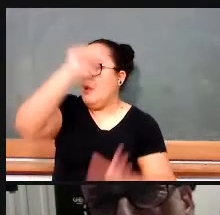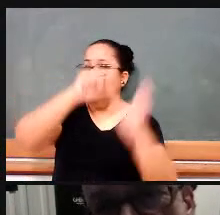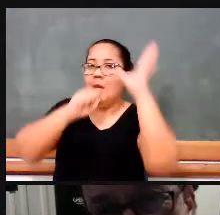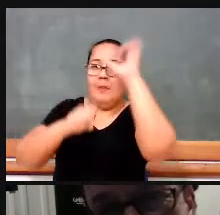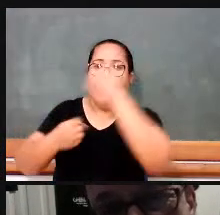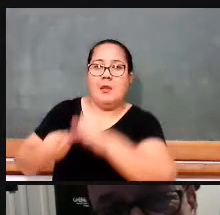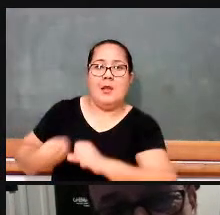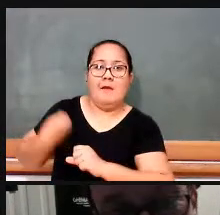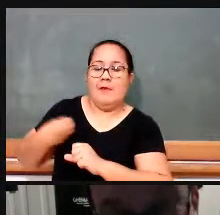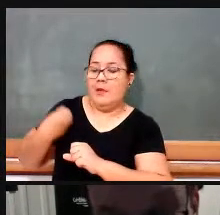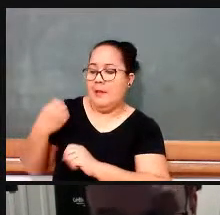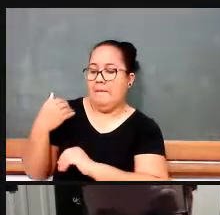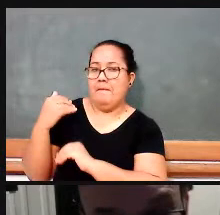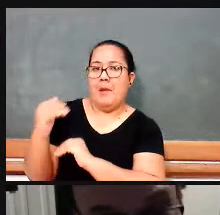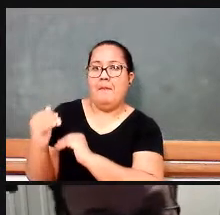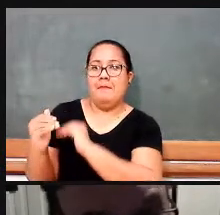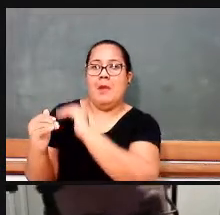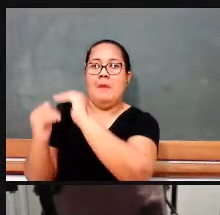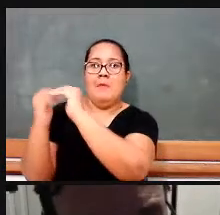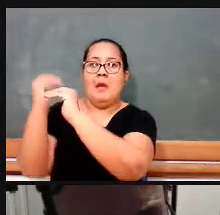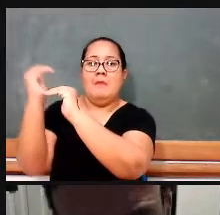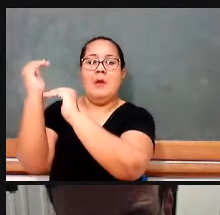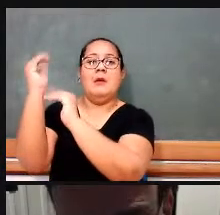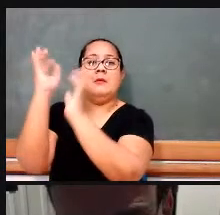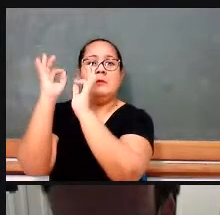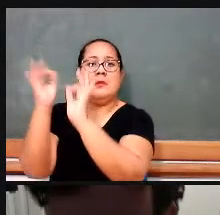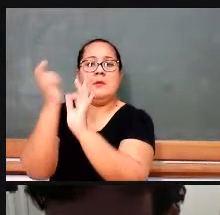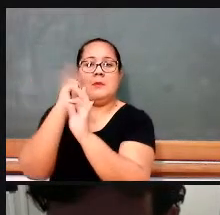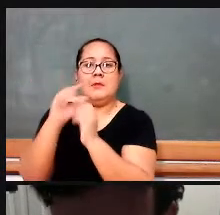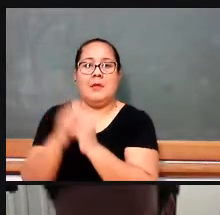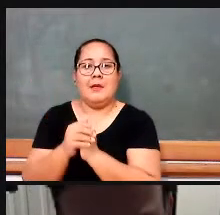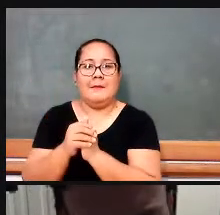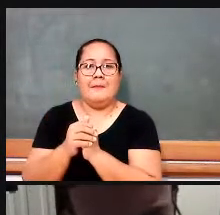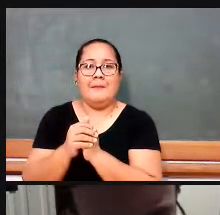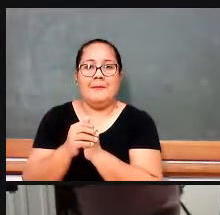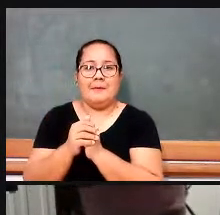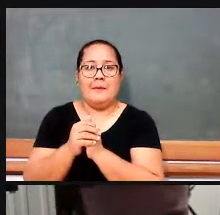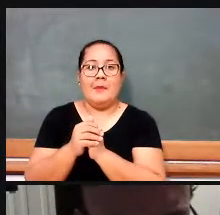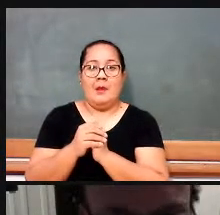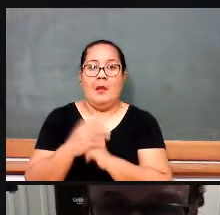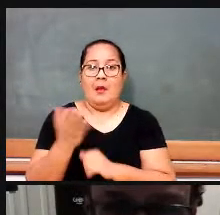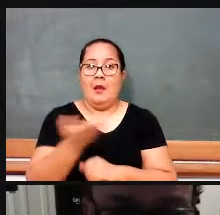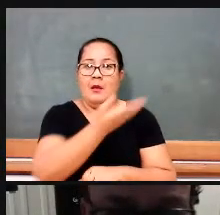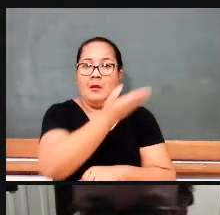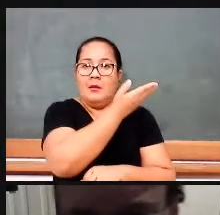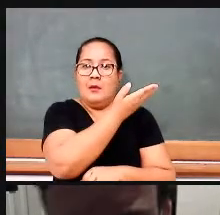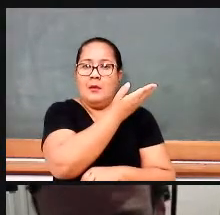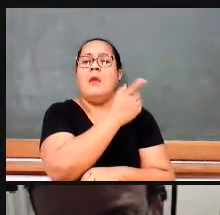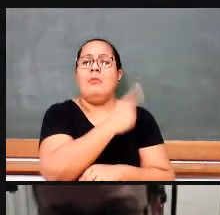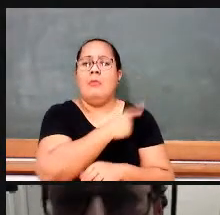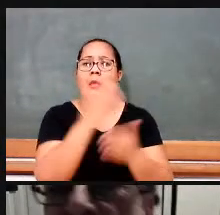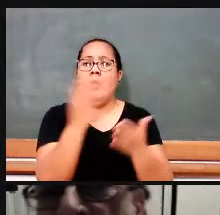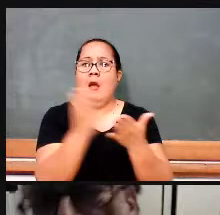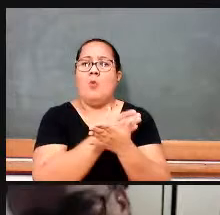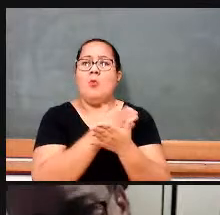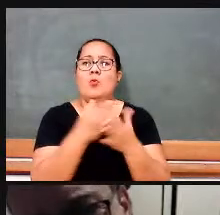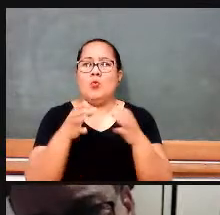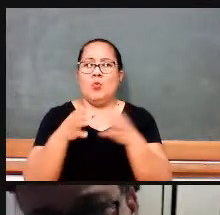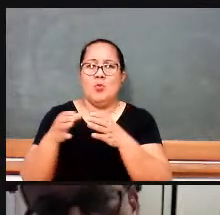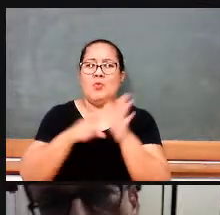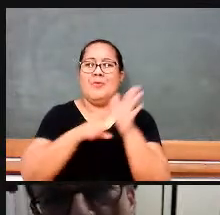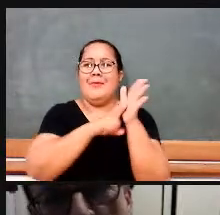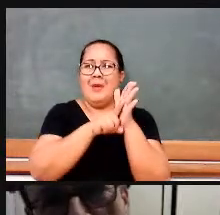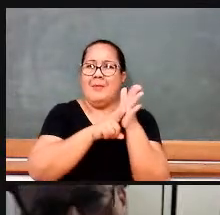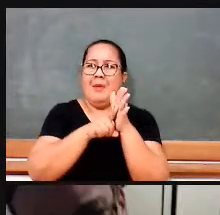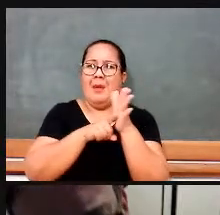pesquisa matemática. Aí eu mostrei, tem aí umas capas de pesquisas e trabalhos no âmbito que vão referenciá